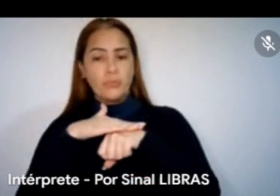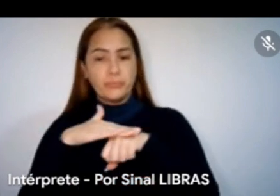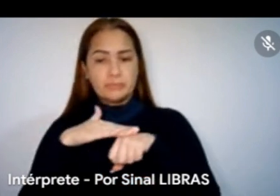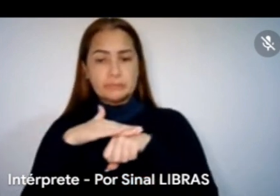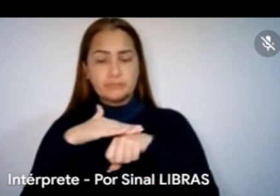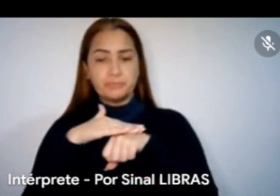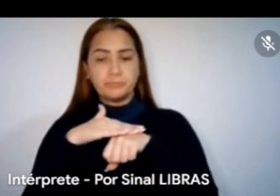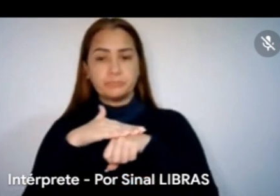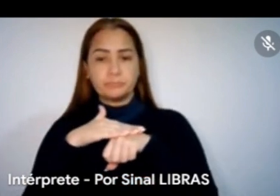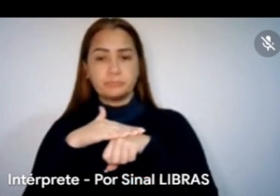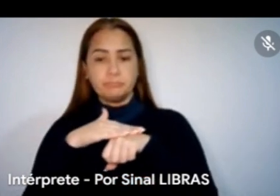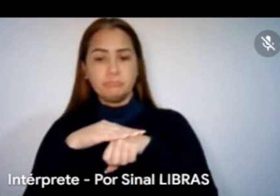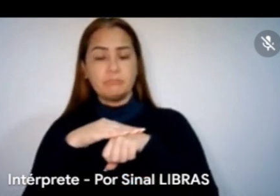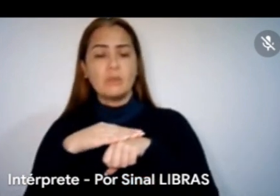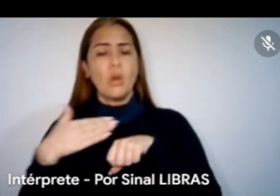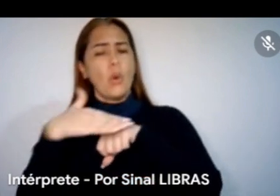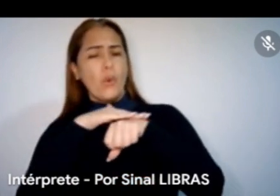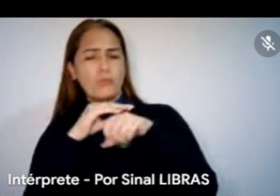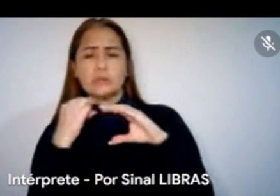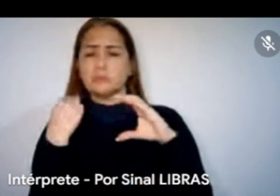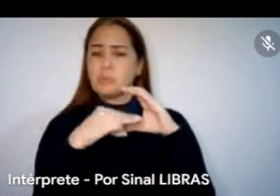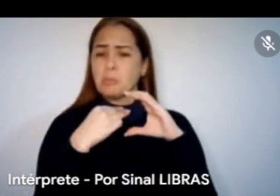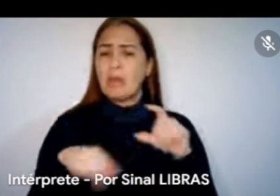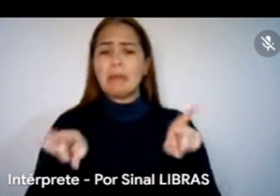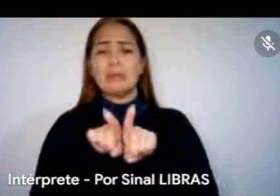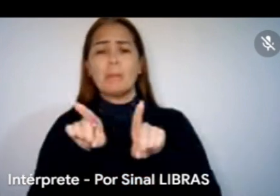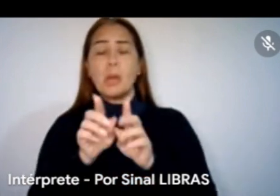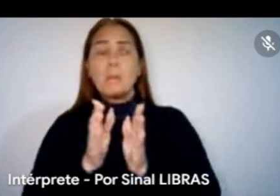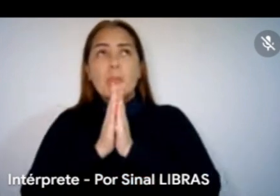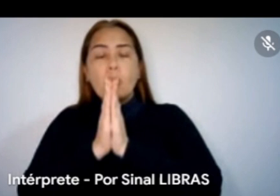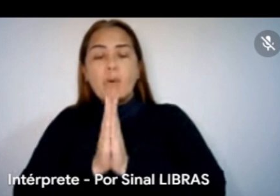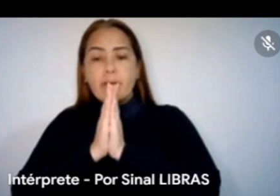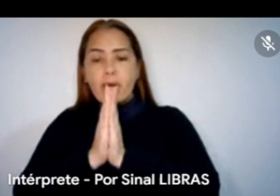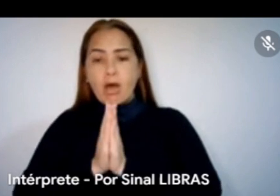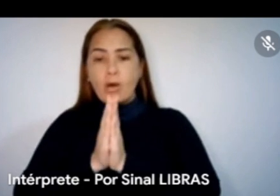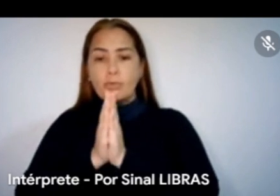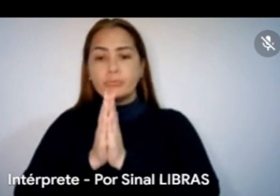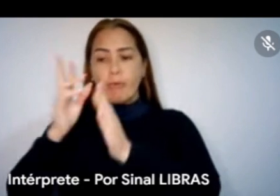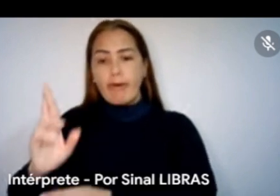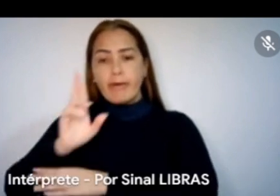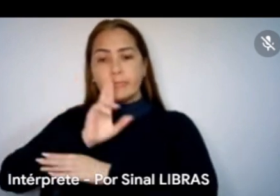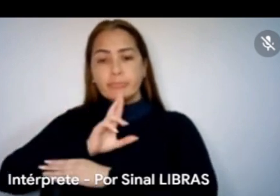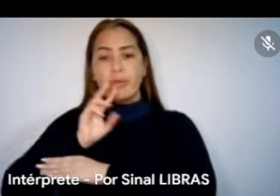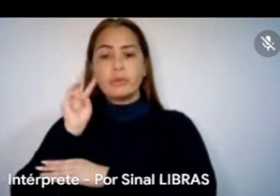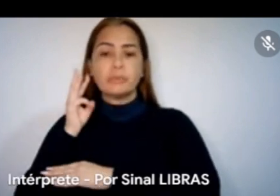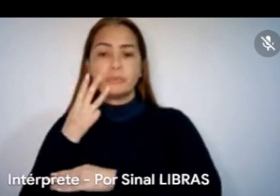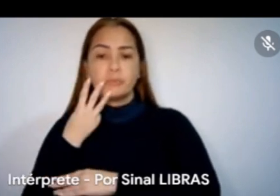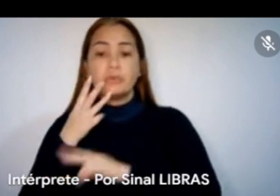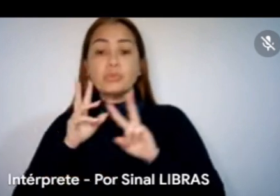tanto via e-mail como implorando pelo WhatsApp um pouco de atenção para essas questões específicas da cooperativa, né?